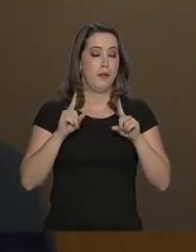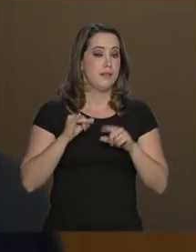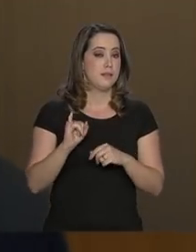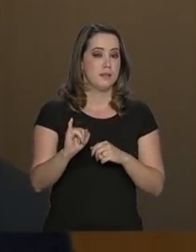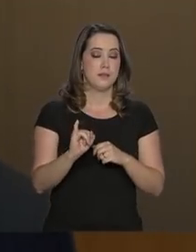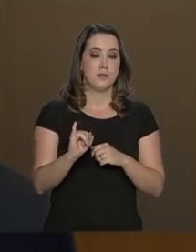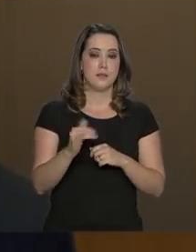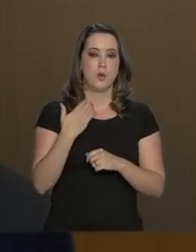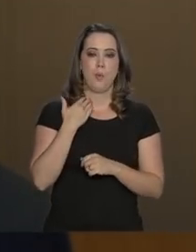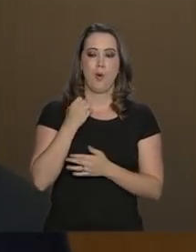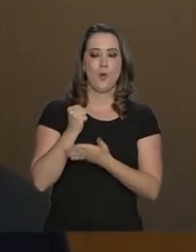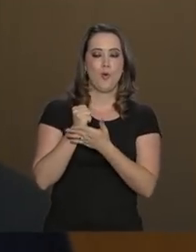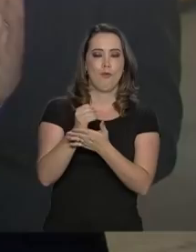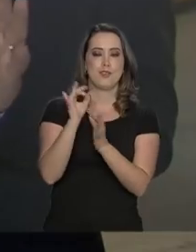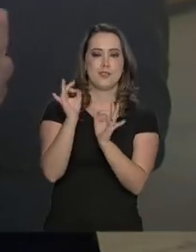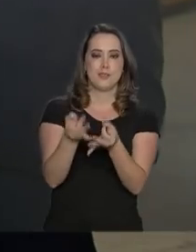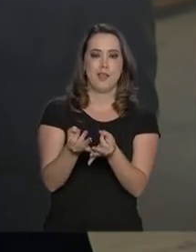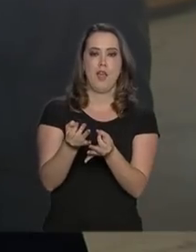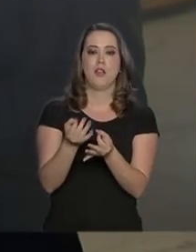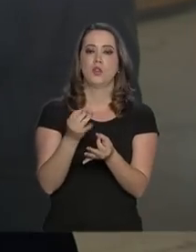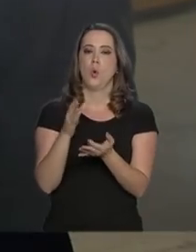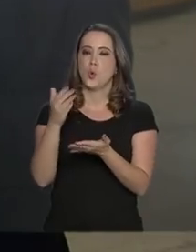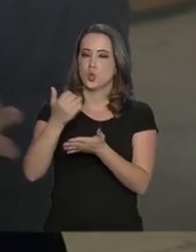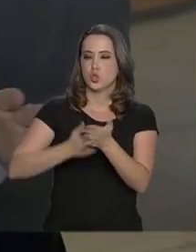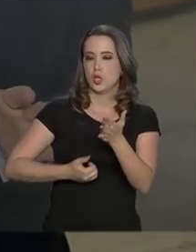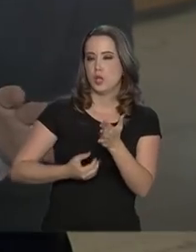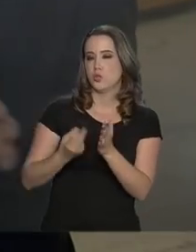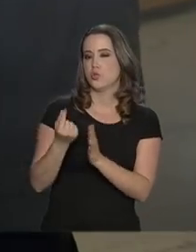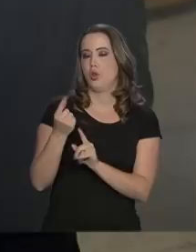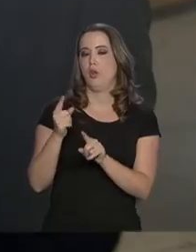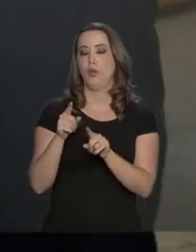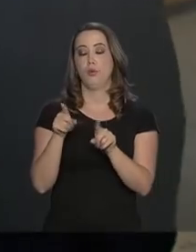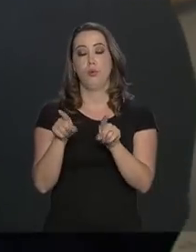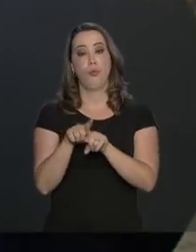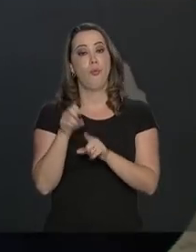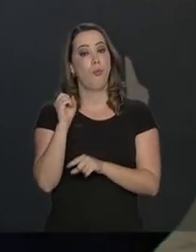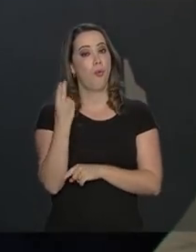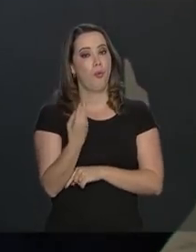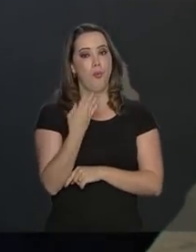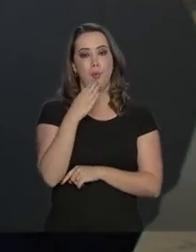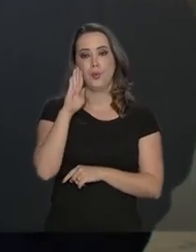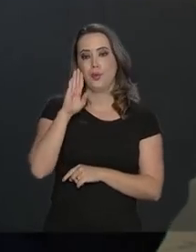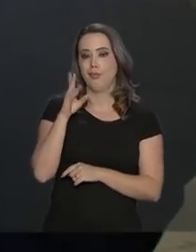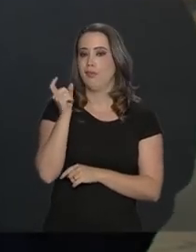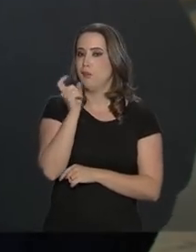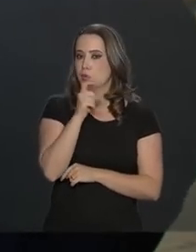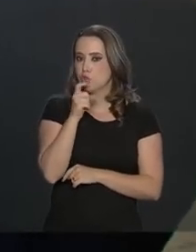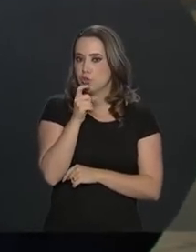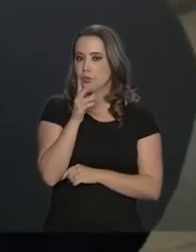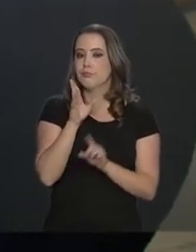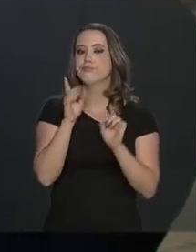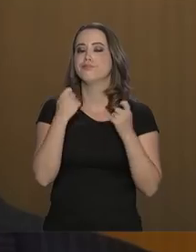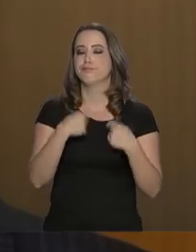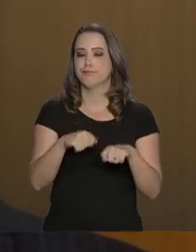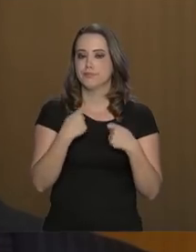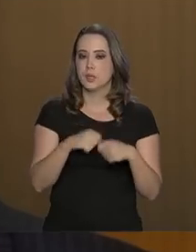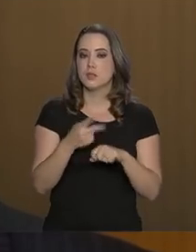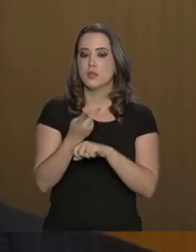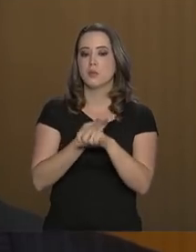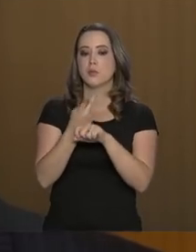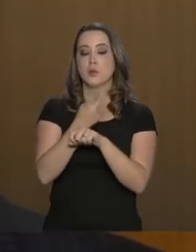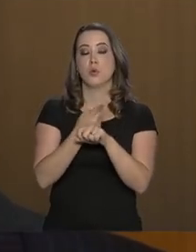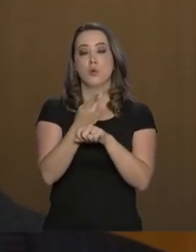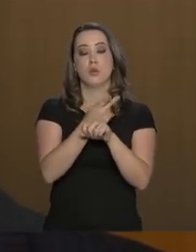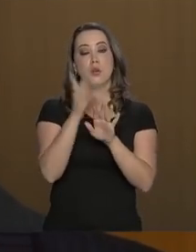banco não prestar o serviço direito, fizer uma cobrança abusiva ou prometer e não cumprir, aí não tem jeito. É preciso